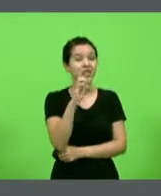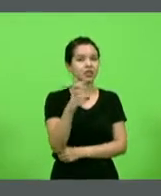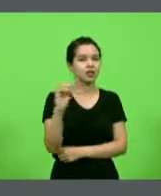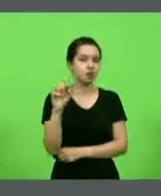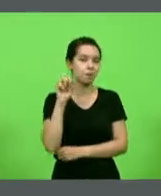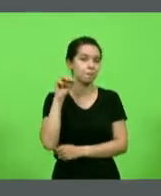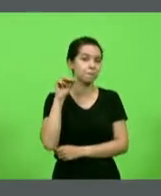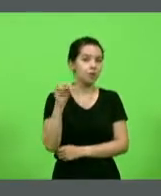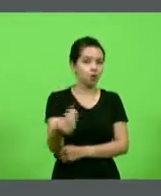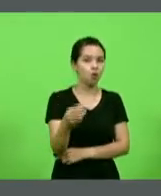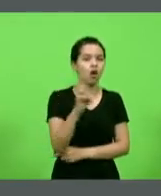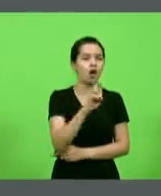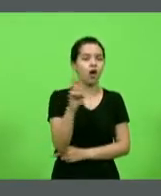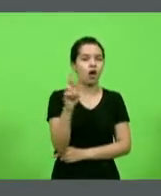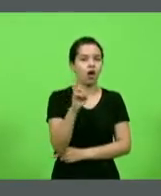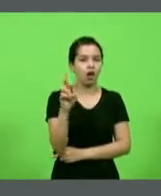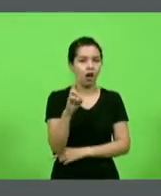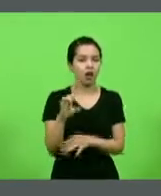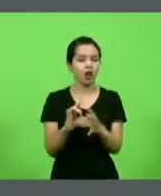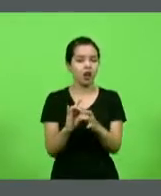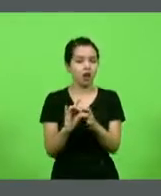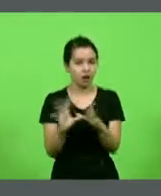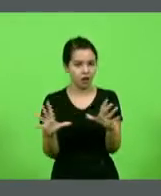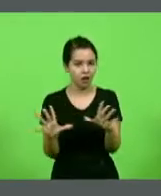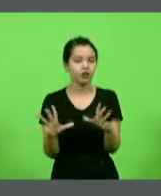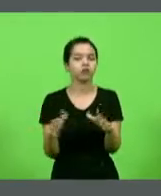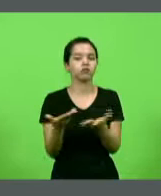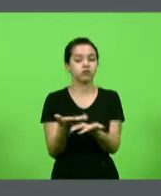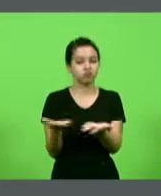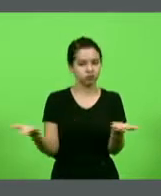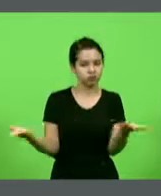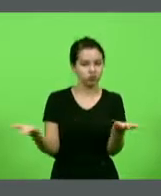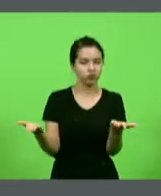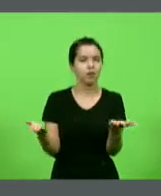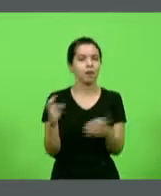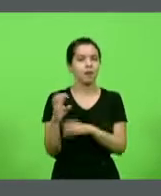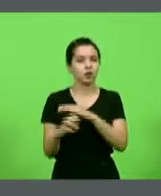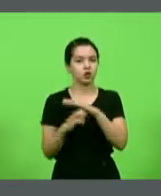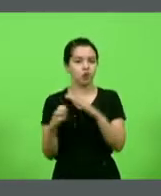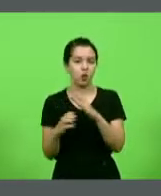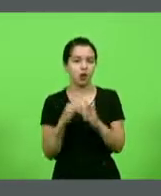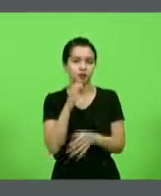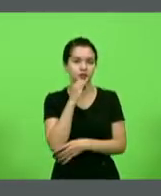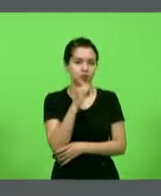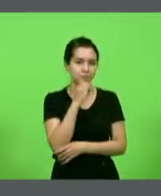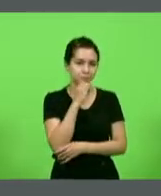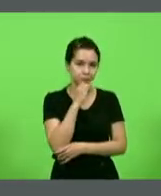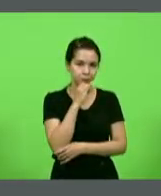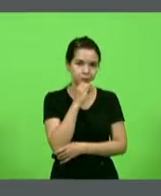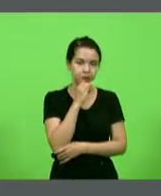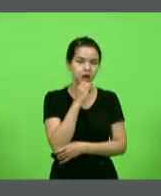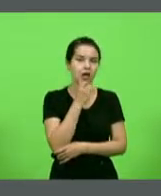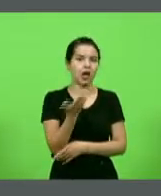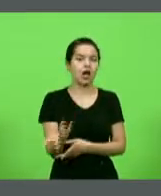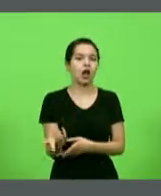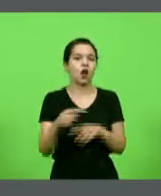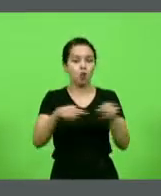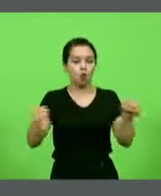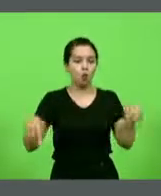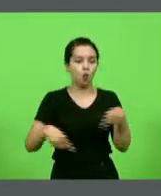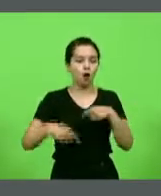disponíveis para esses empreendedores. São salão de belezas que serão beneficiados, a